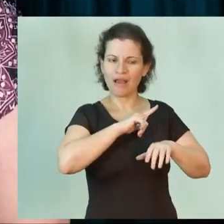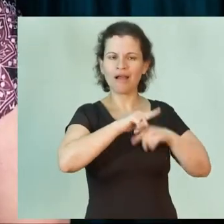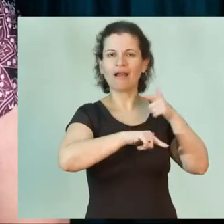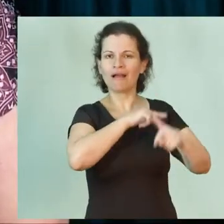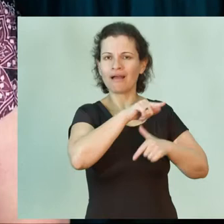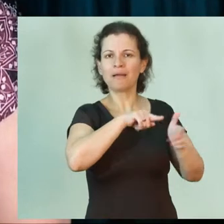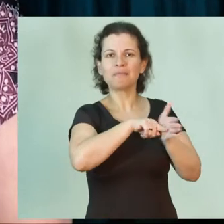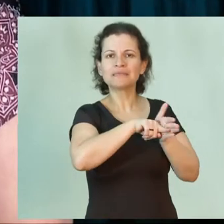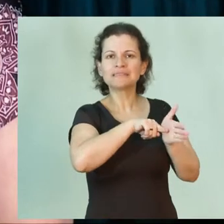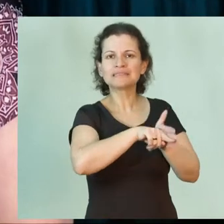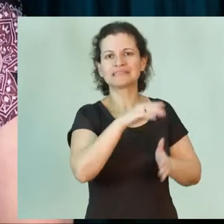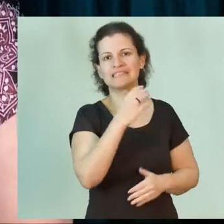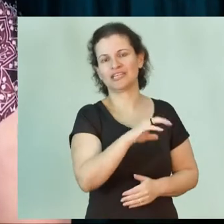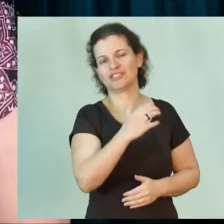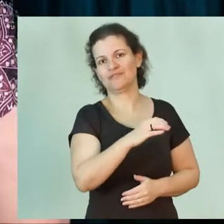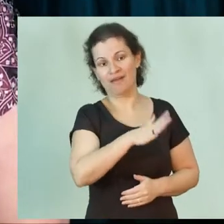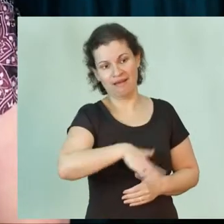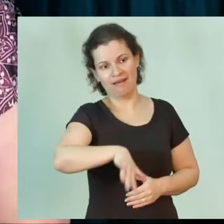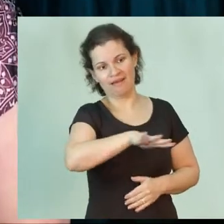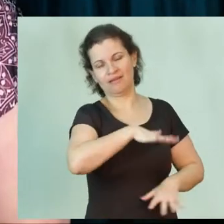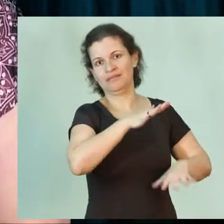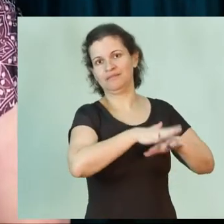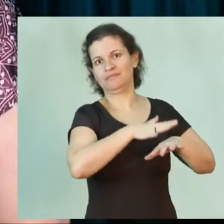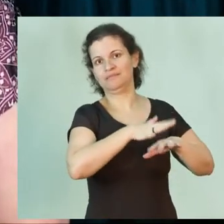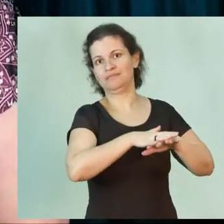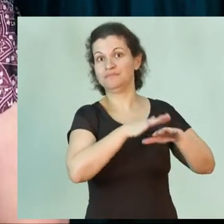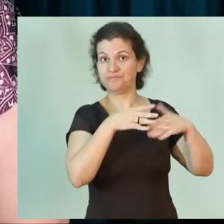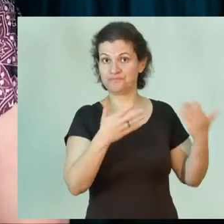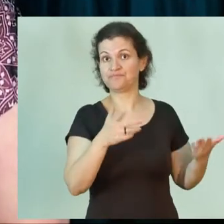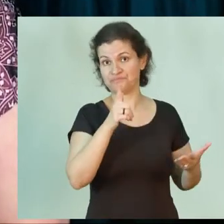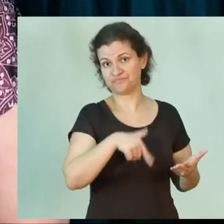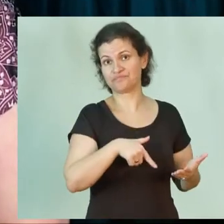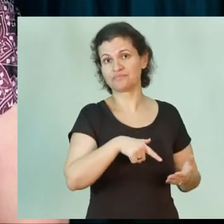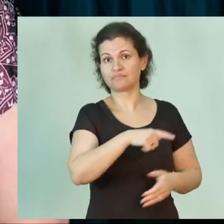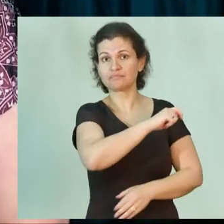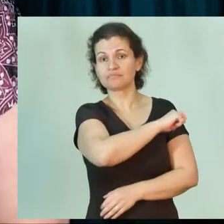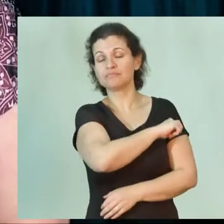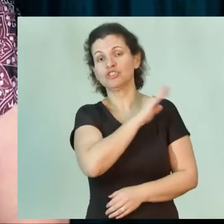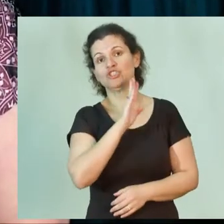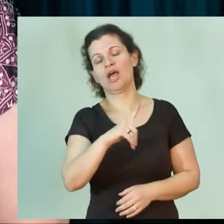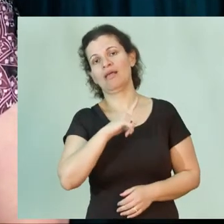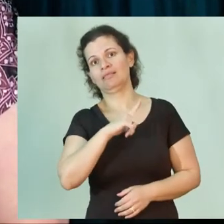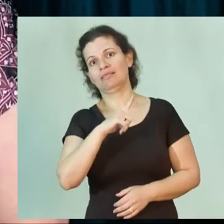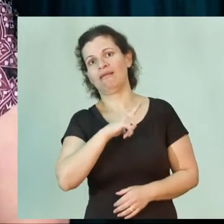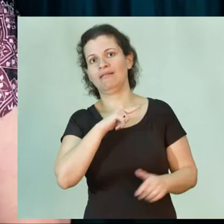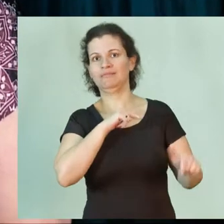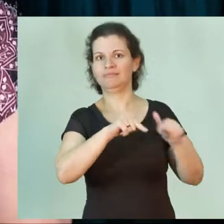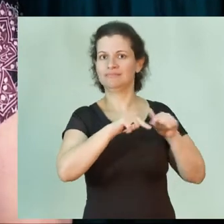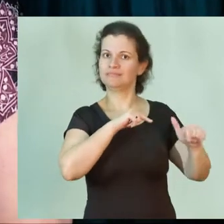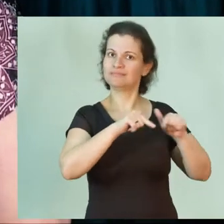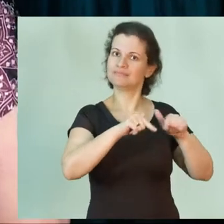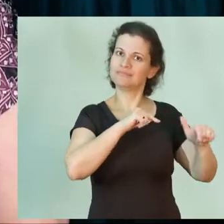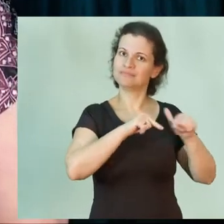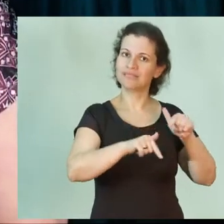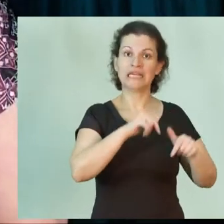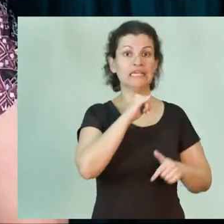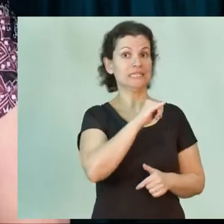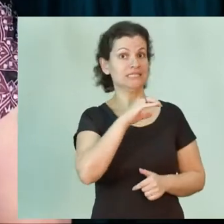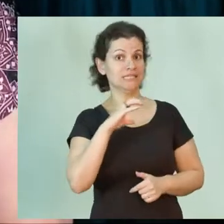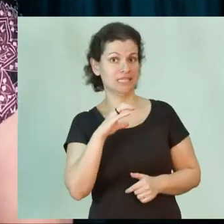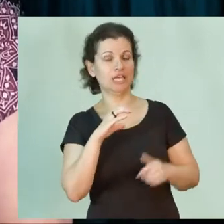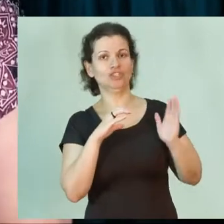em Pesquisa Científica e Matemática. Então, em geral, é um aluno que já vai ter trabalhado em Iniciação